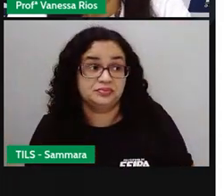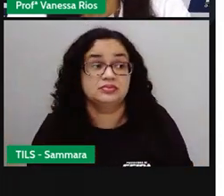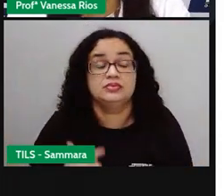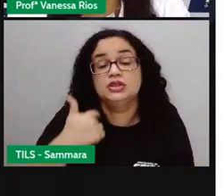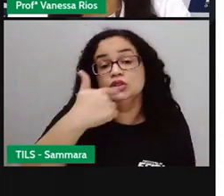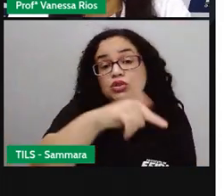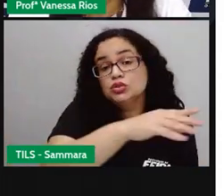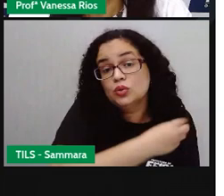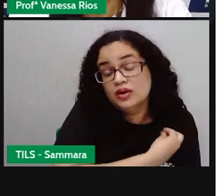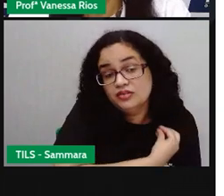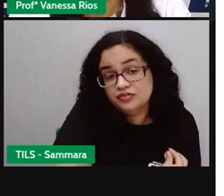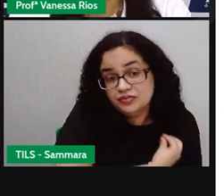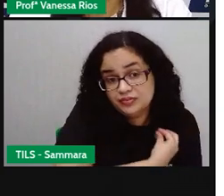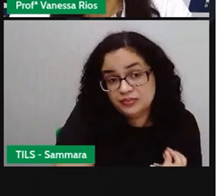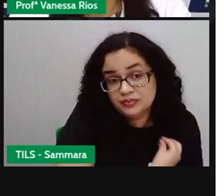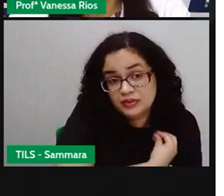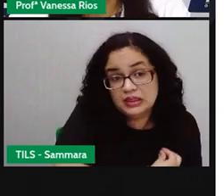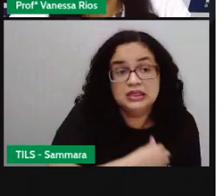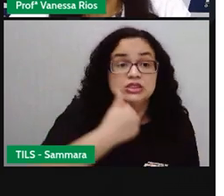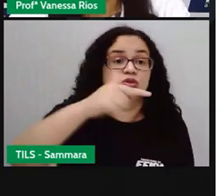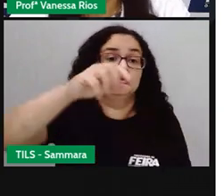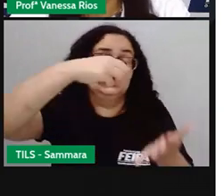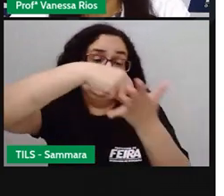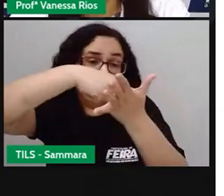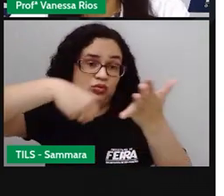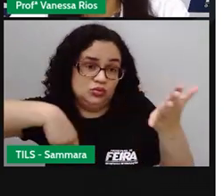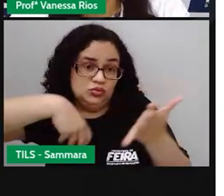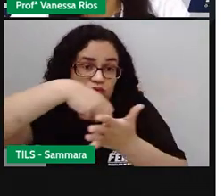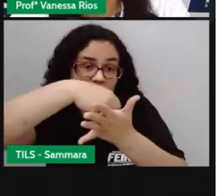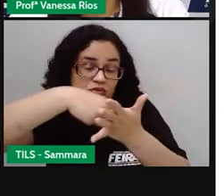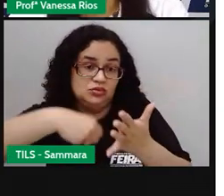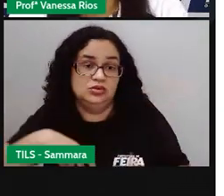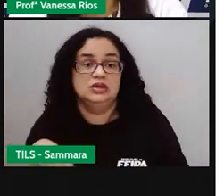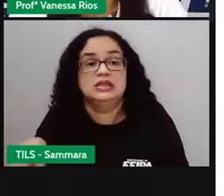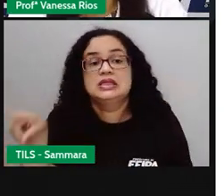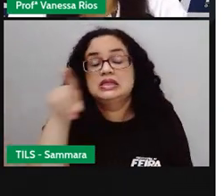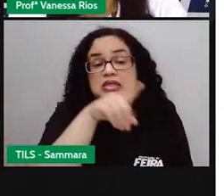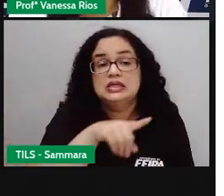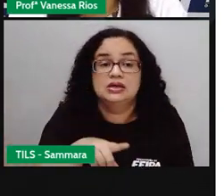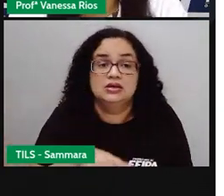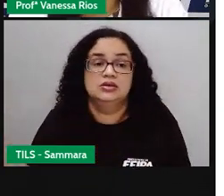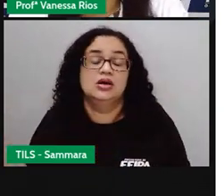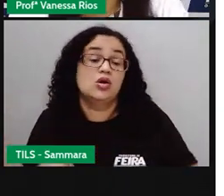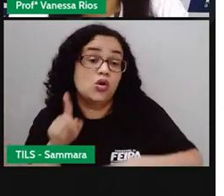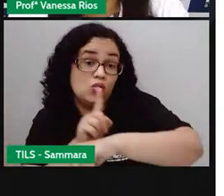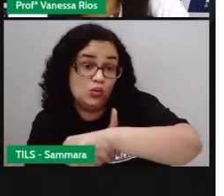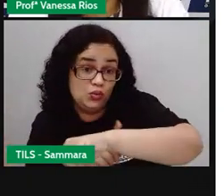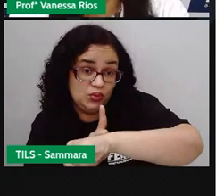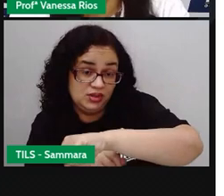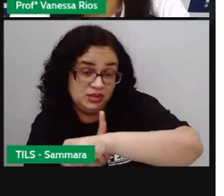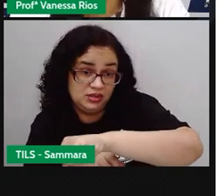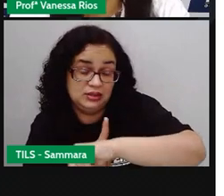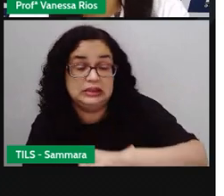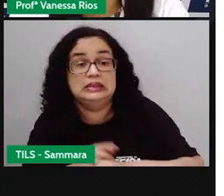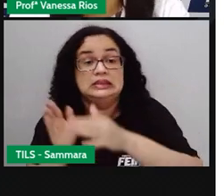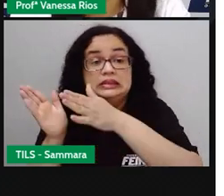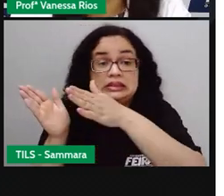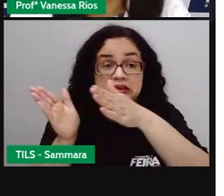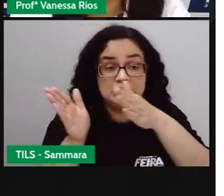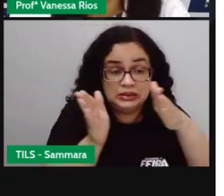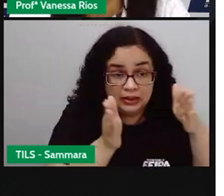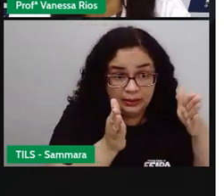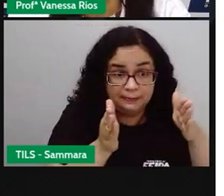vida, as suas ações, as suas atividades, de forma que você estabeleça horários, né? Tempos,